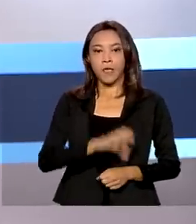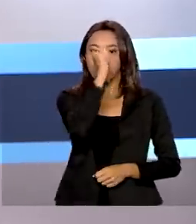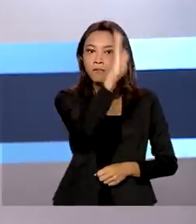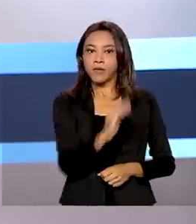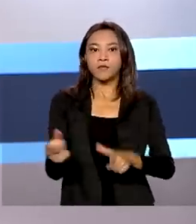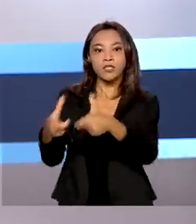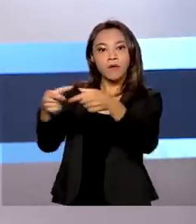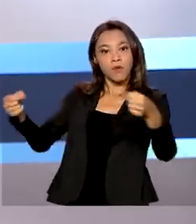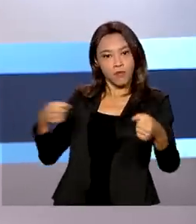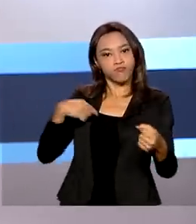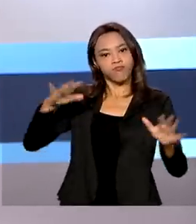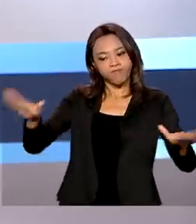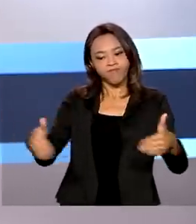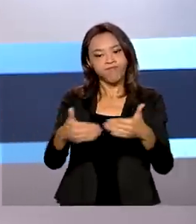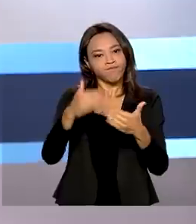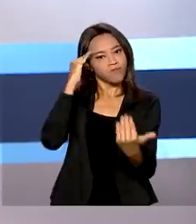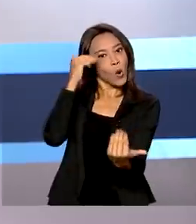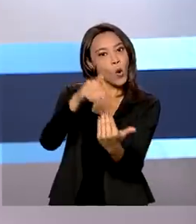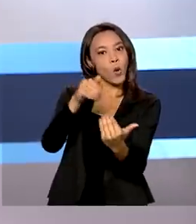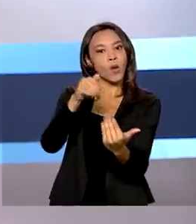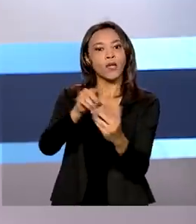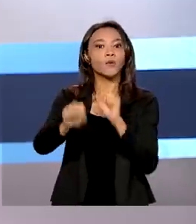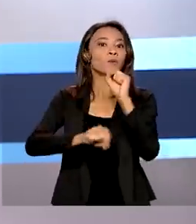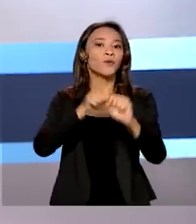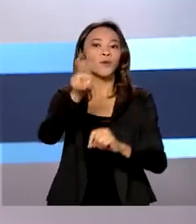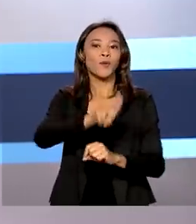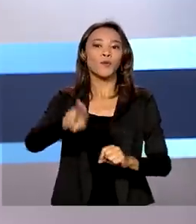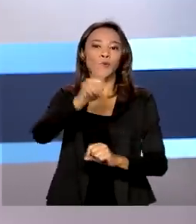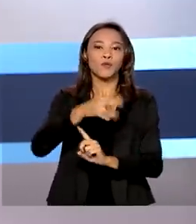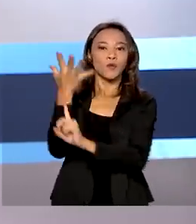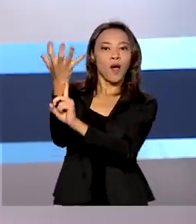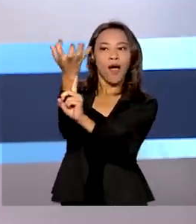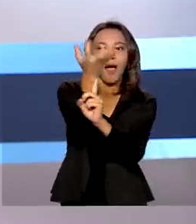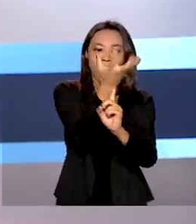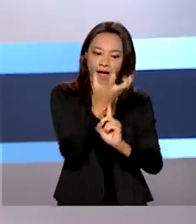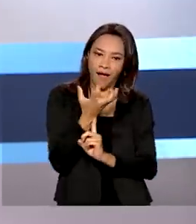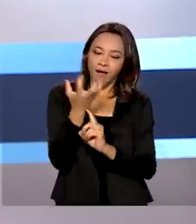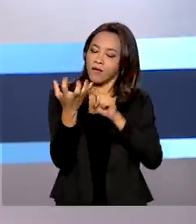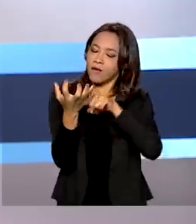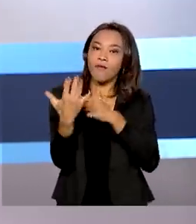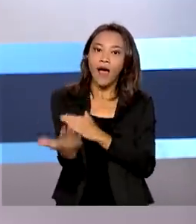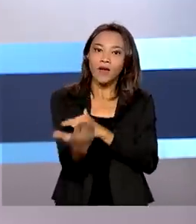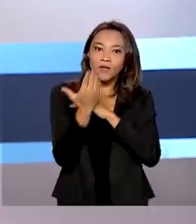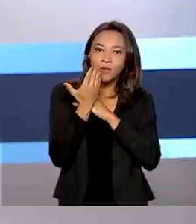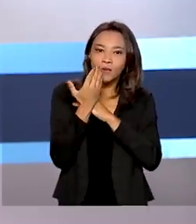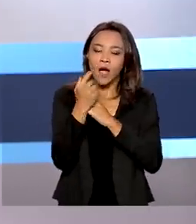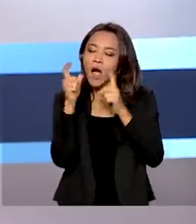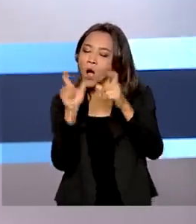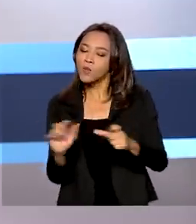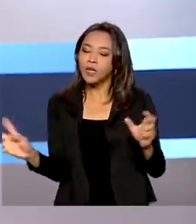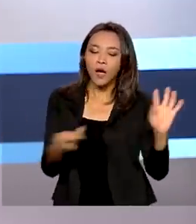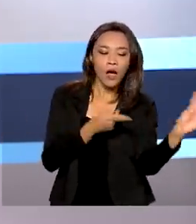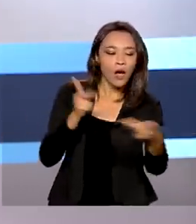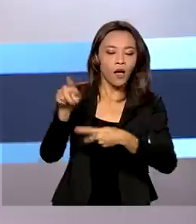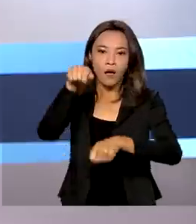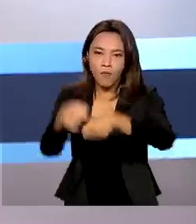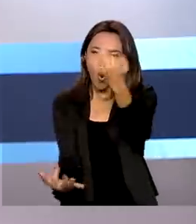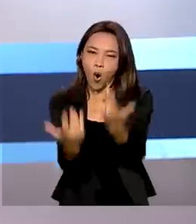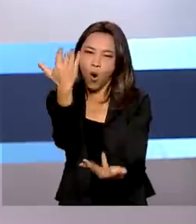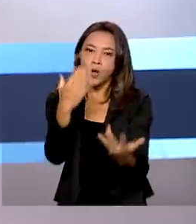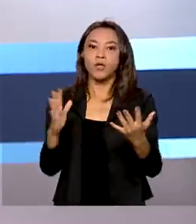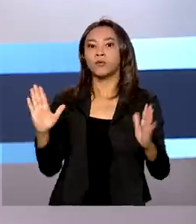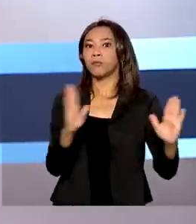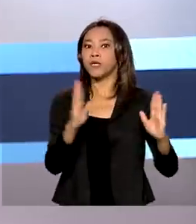para monitoramento da Amazônia por meio do satélite ALUS. Ele vai permitir a localização de desmatamentos durante estações